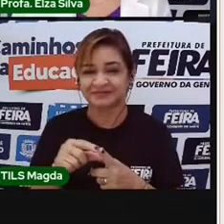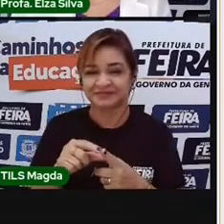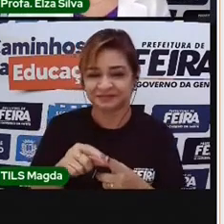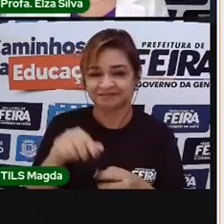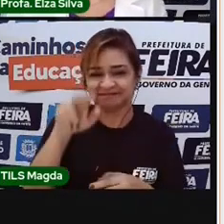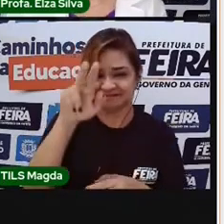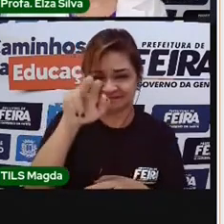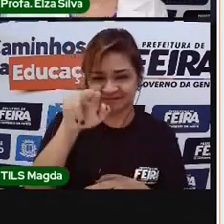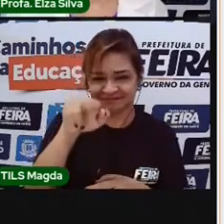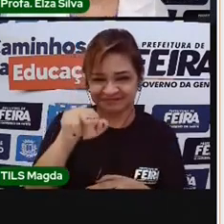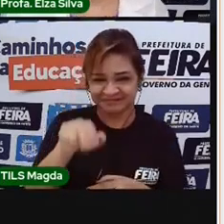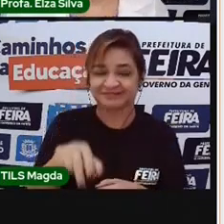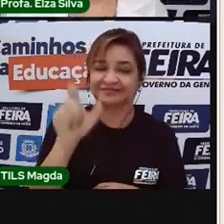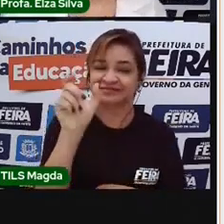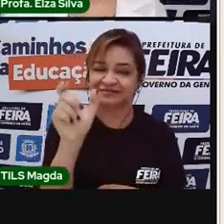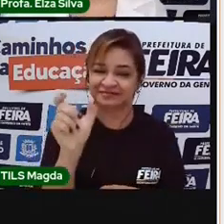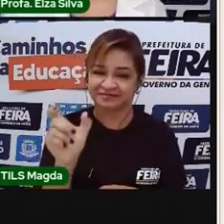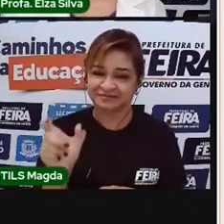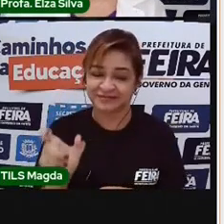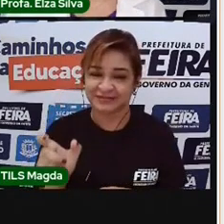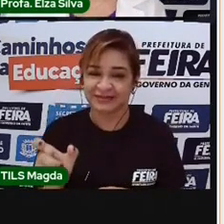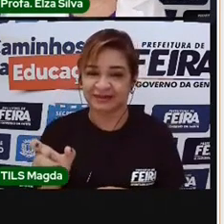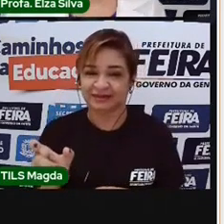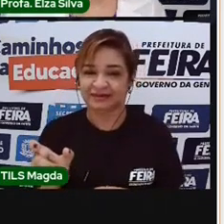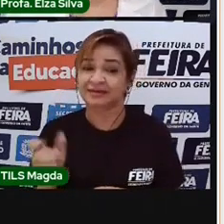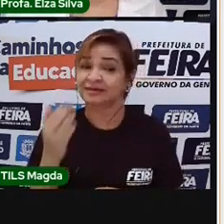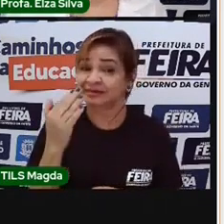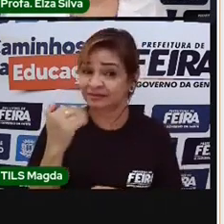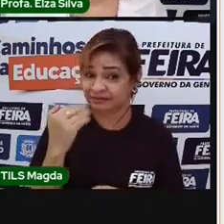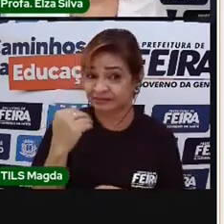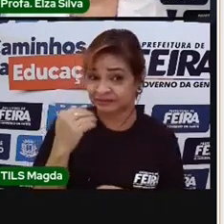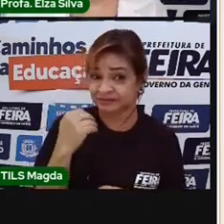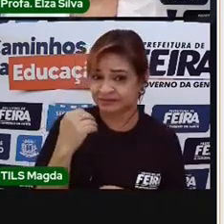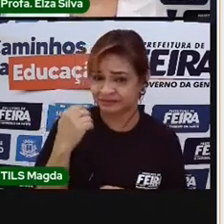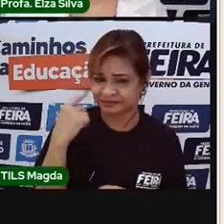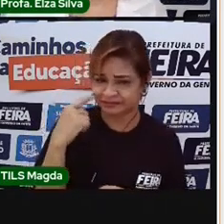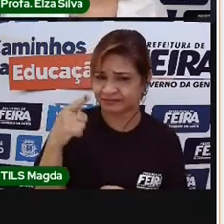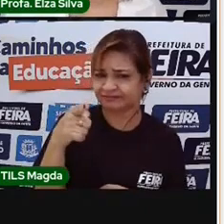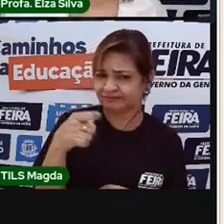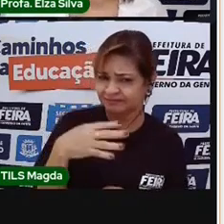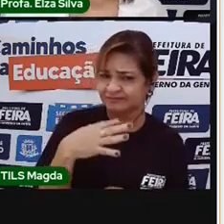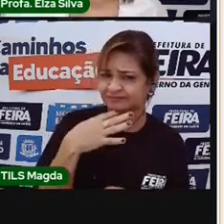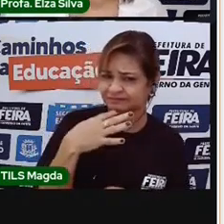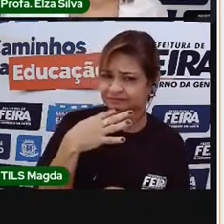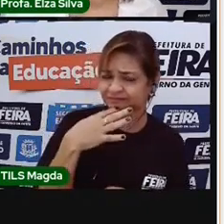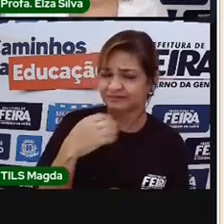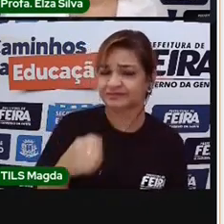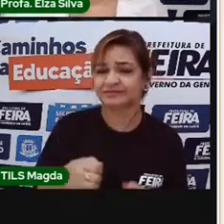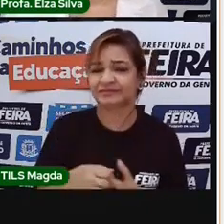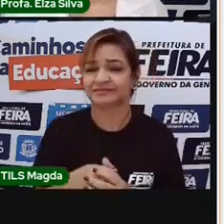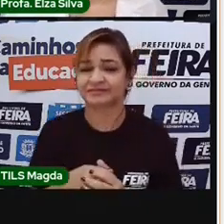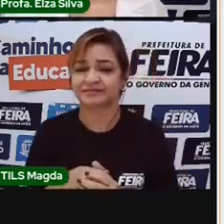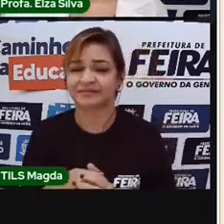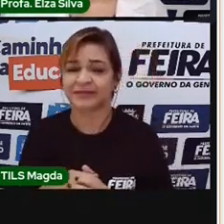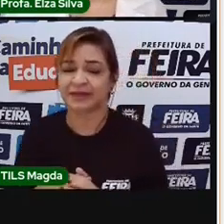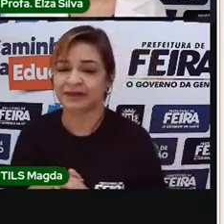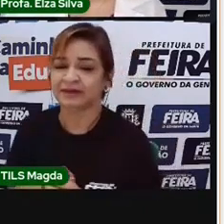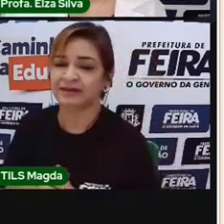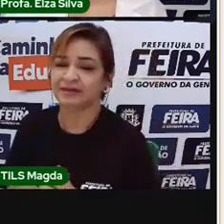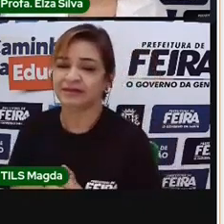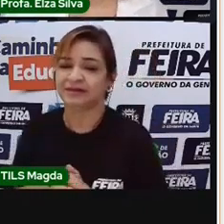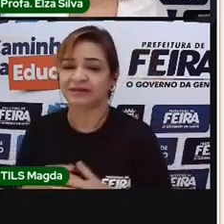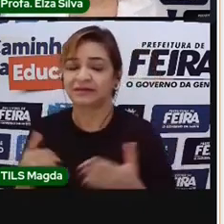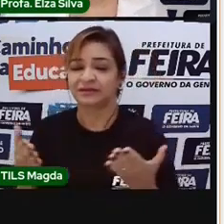de palavras relacionadas à alimentação. A palavra delivery é uma das